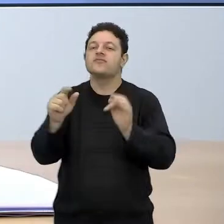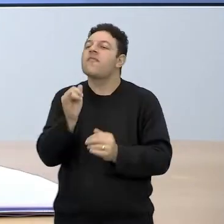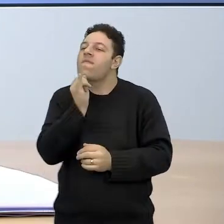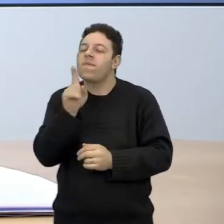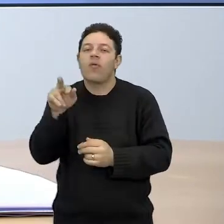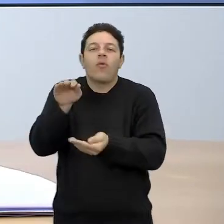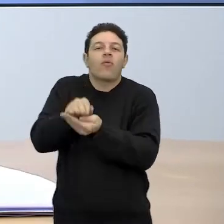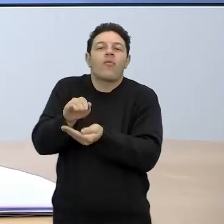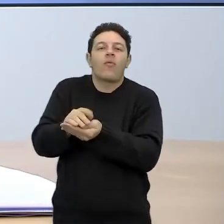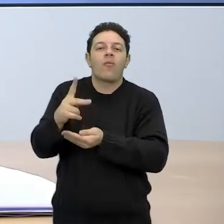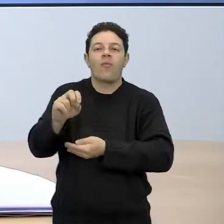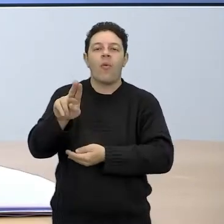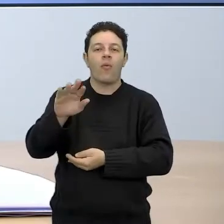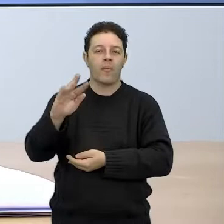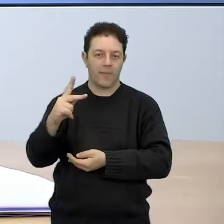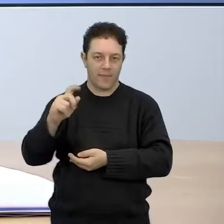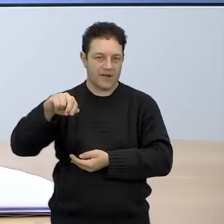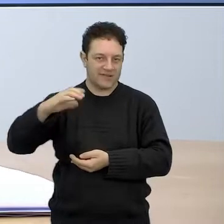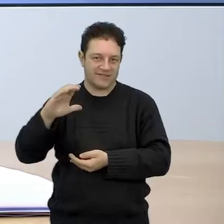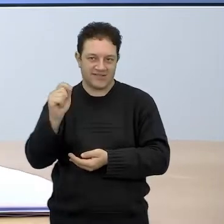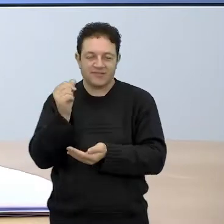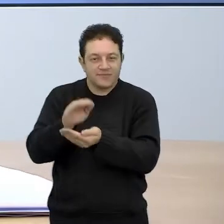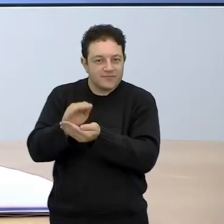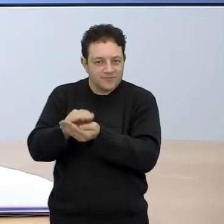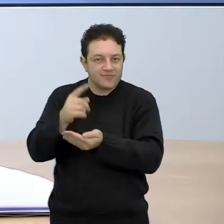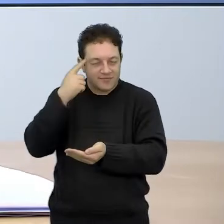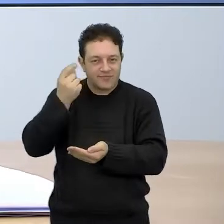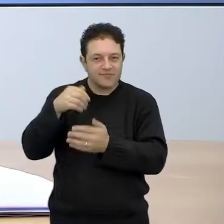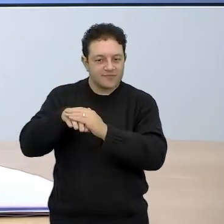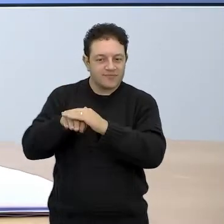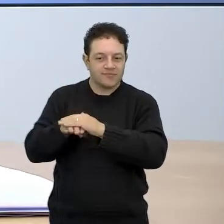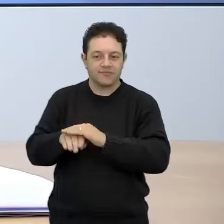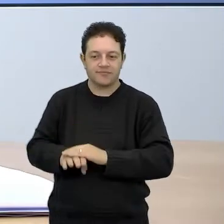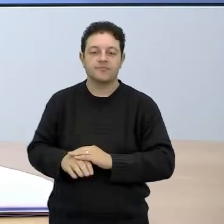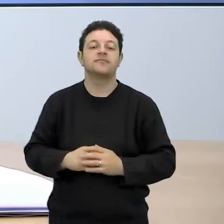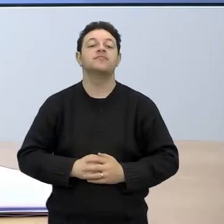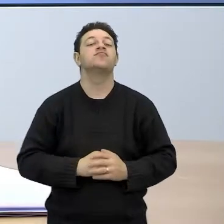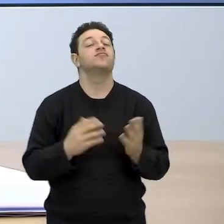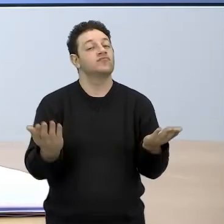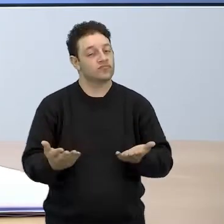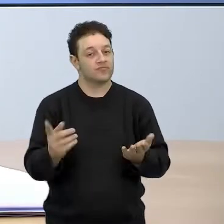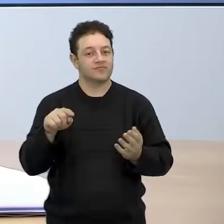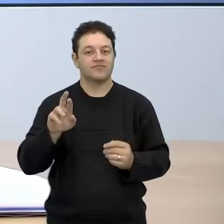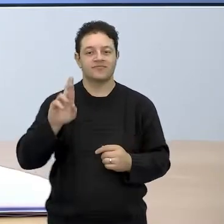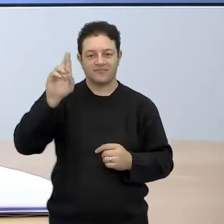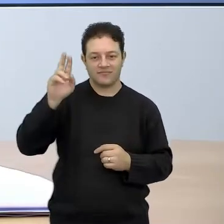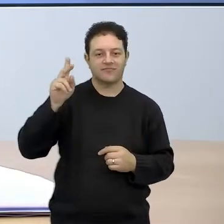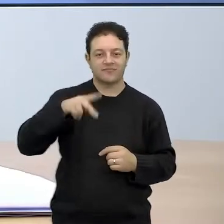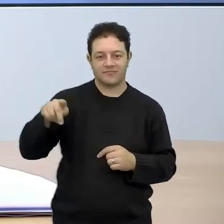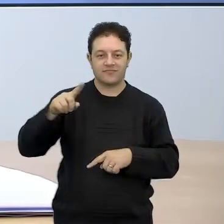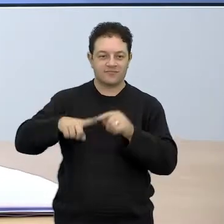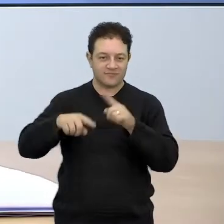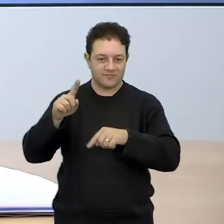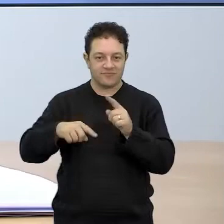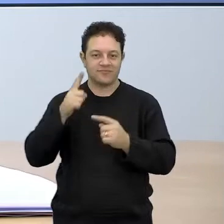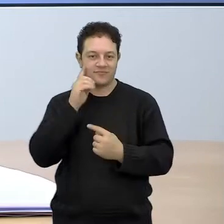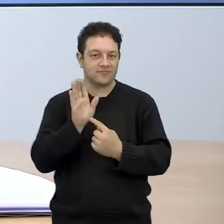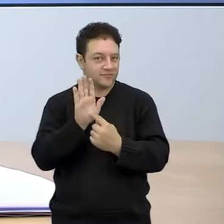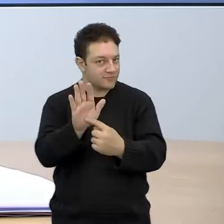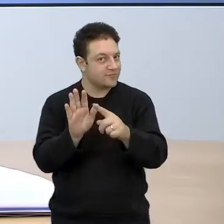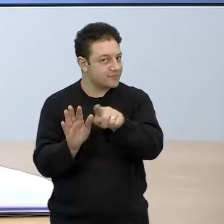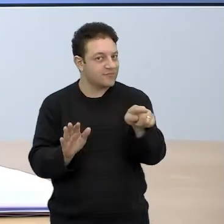apresentar o que consta aí no material de vocês. que por hoje é o professor que tem esse material, vocês ainda não